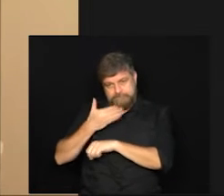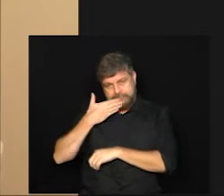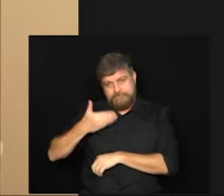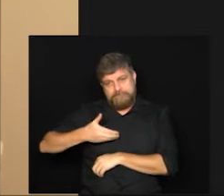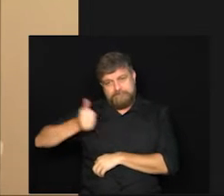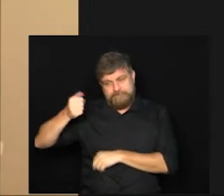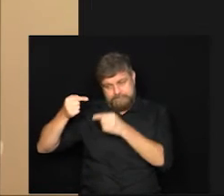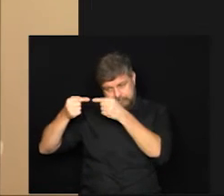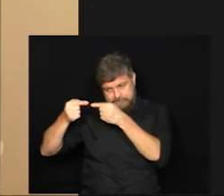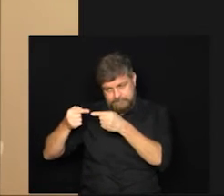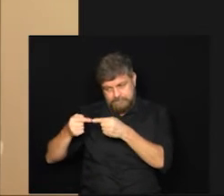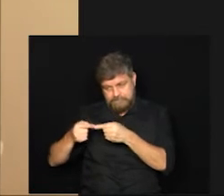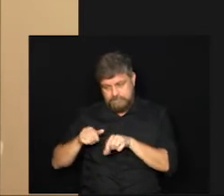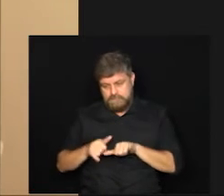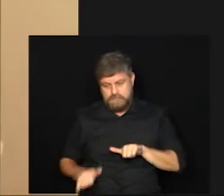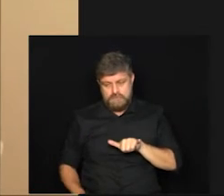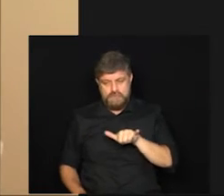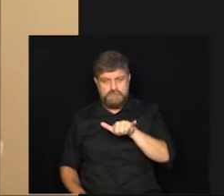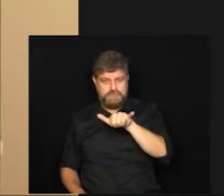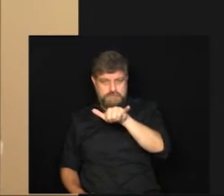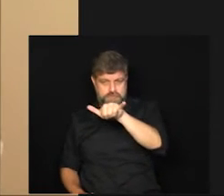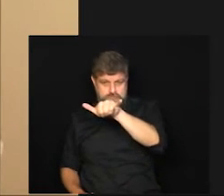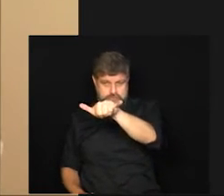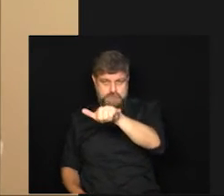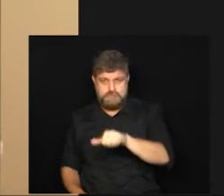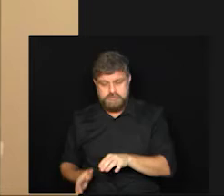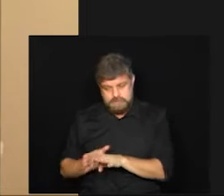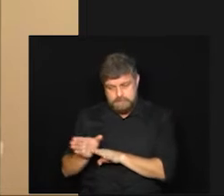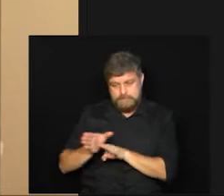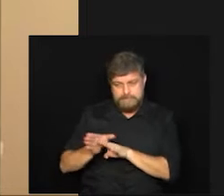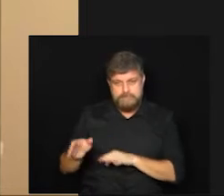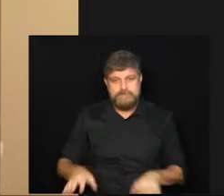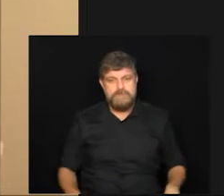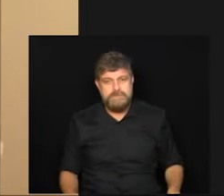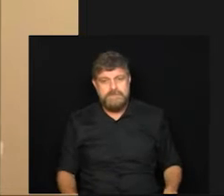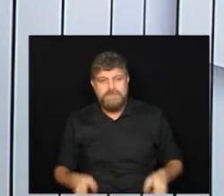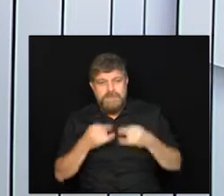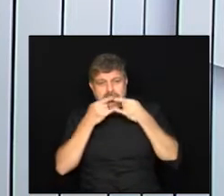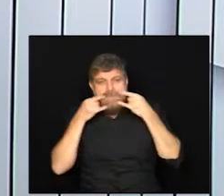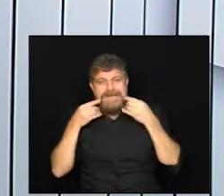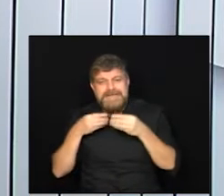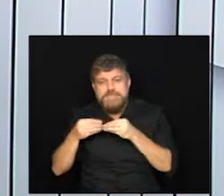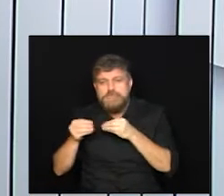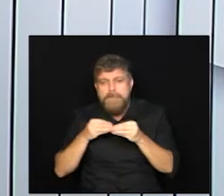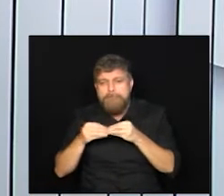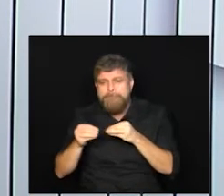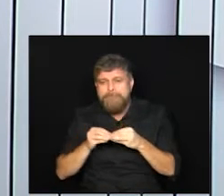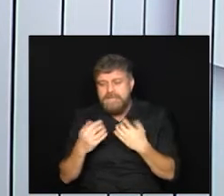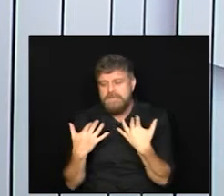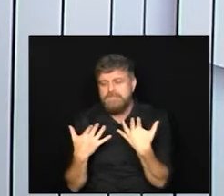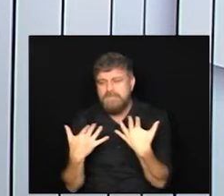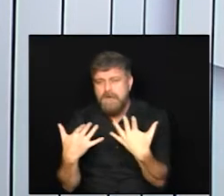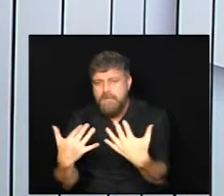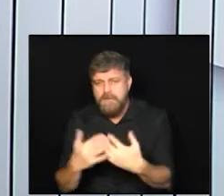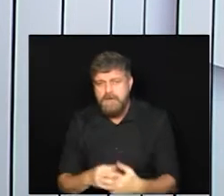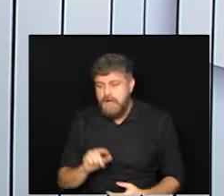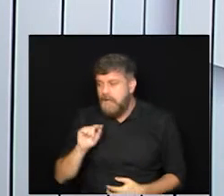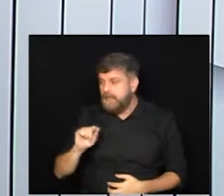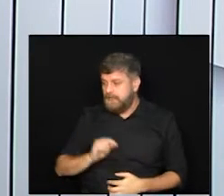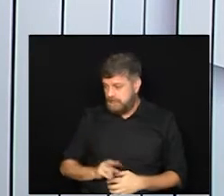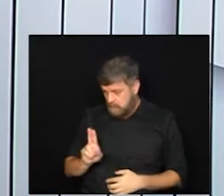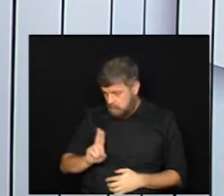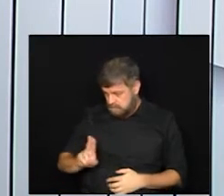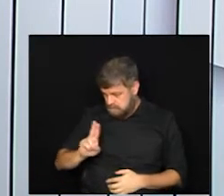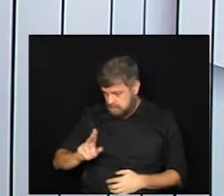ambientes mais fechados é o recomendado a máscara de pano para quem está nos acompanhando quem está utilizando